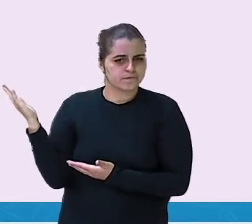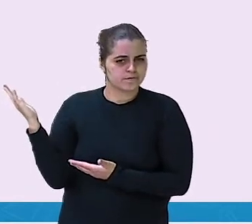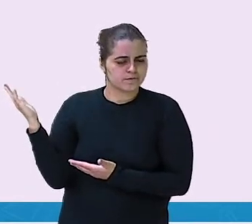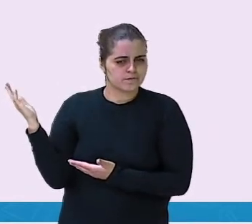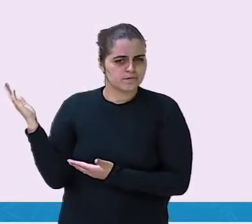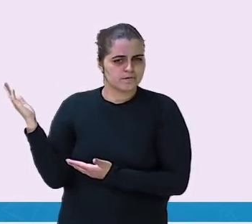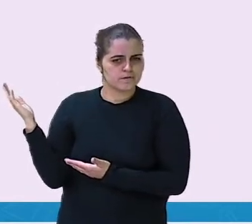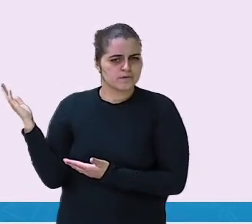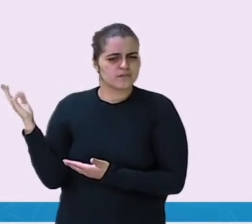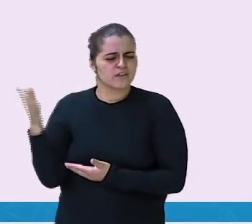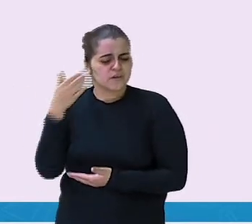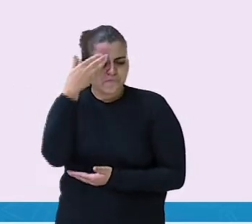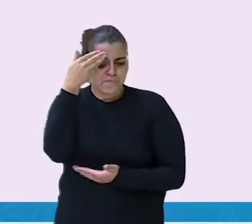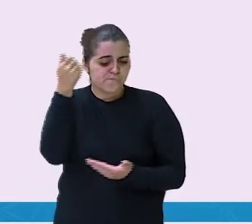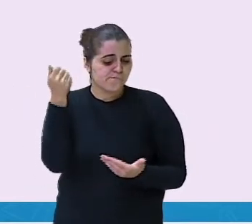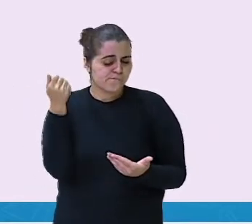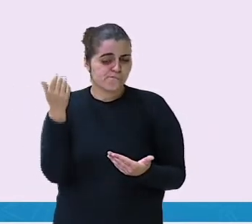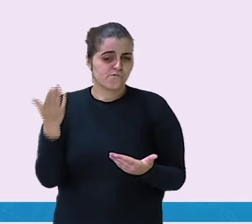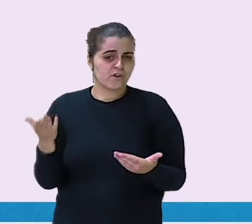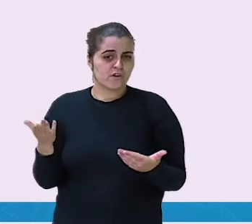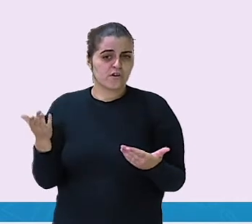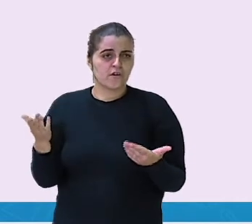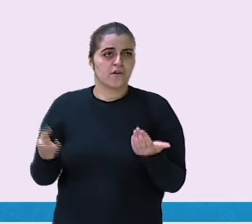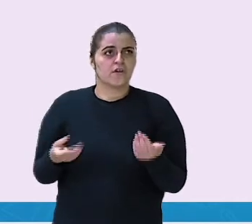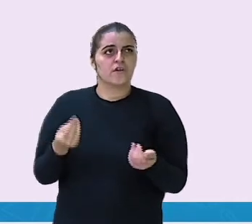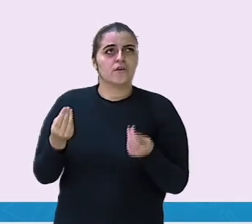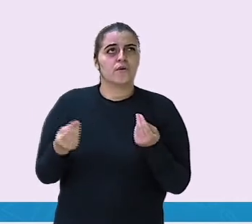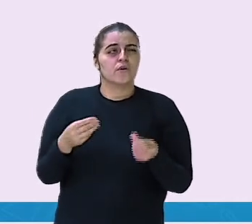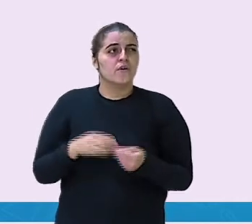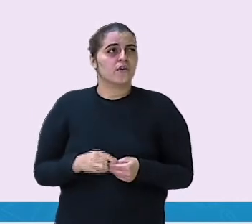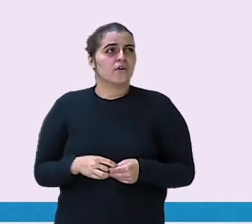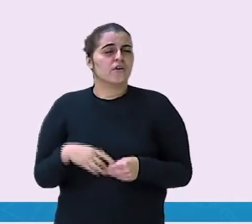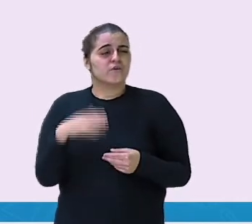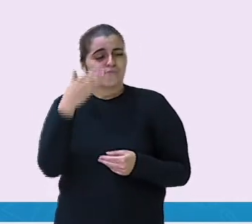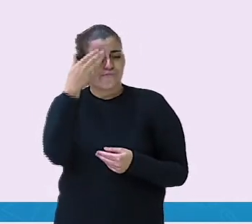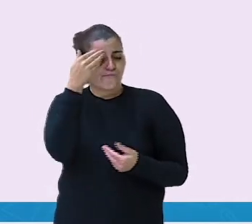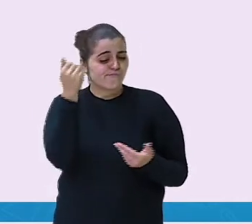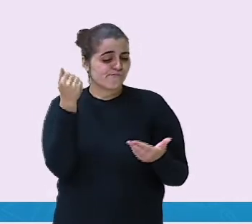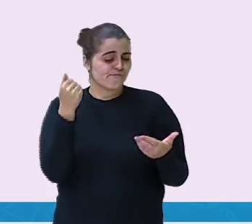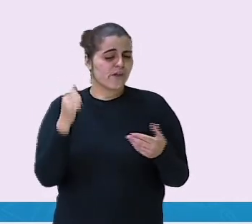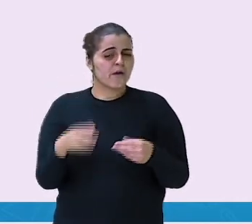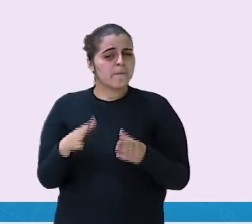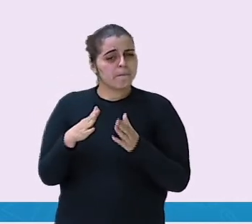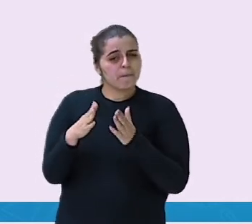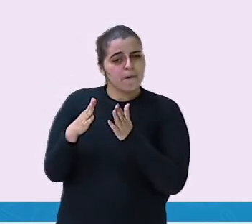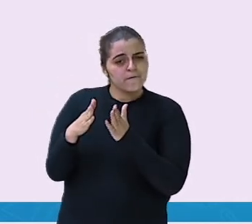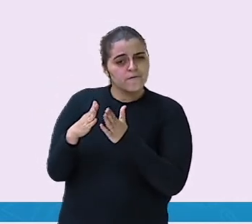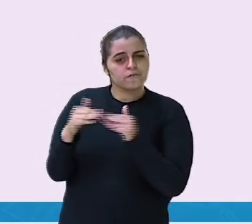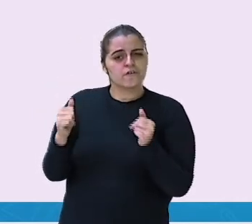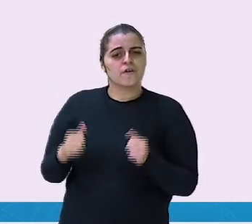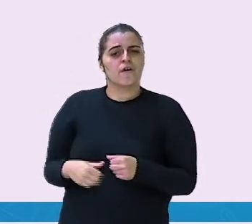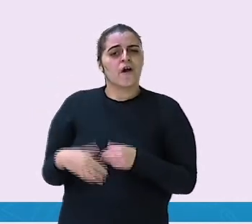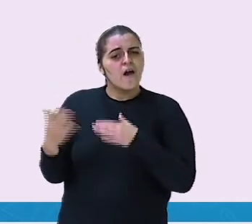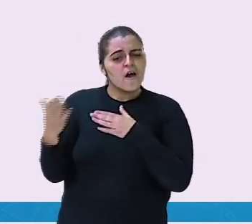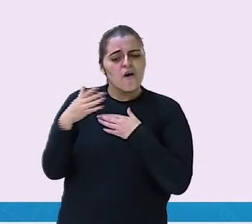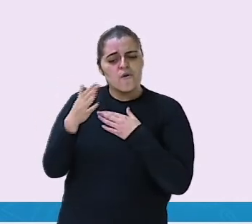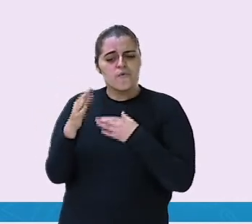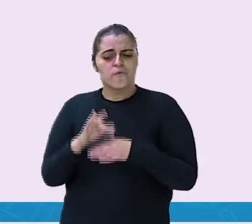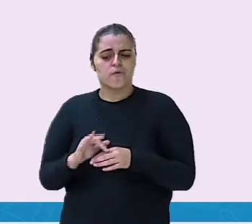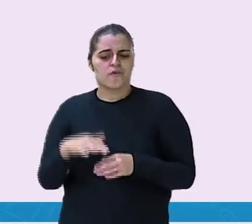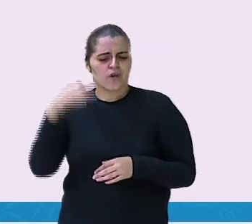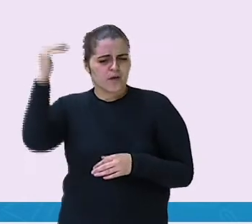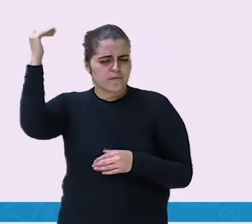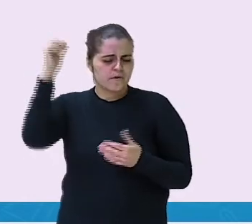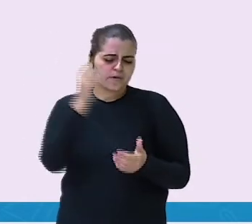anterior, de ontem. E aí, ele falou assim, gente, eu esqueci. Pediu ajuda à mãe. Então, na mesma hora que ele